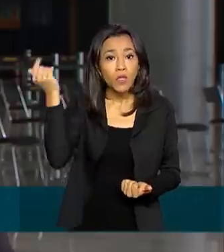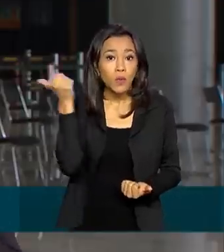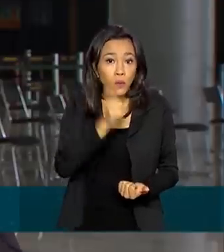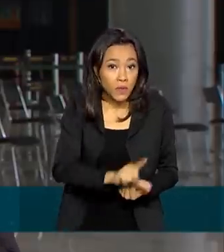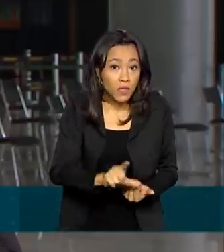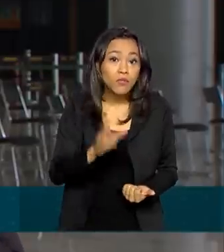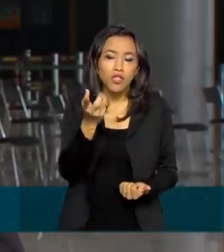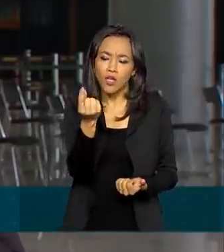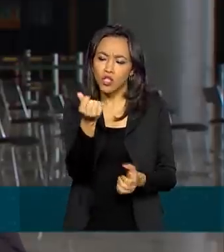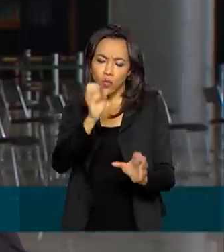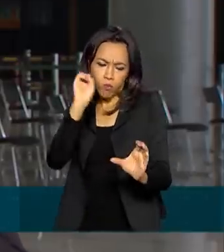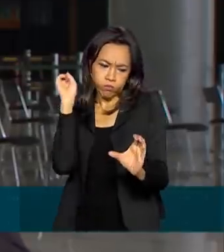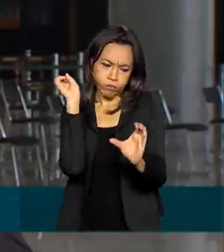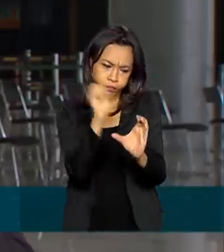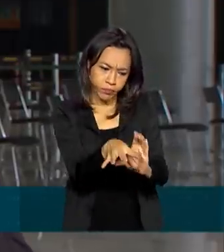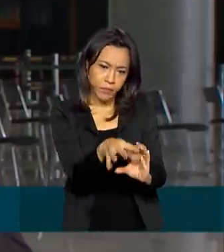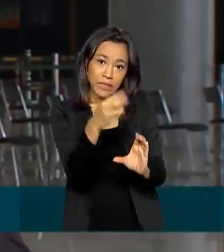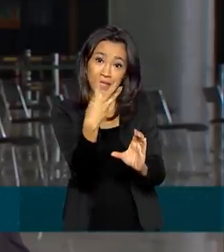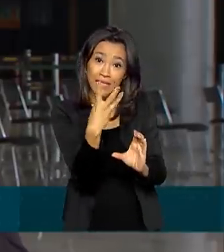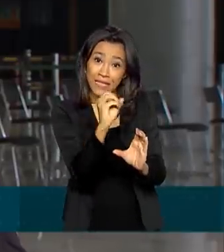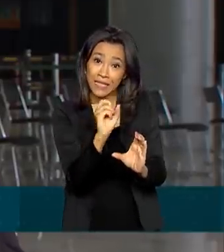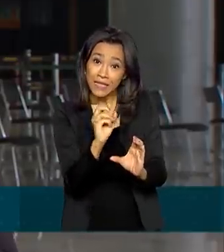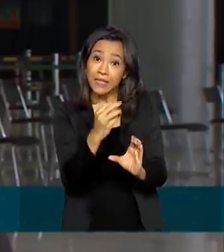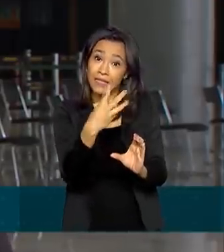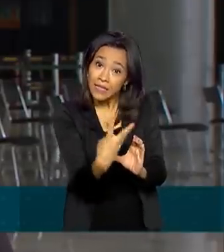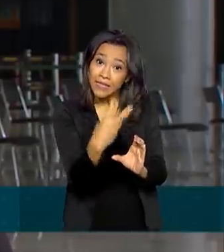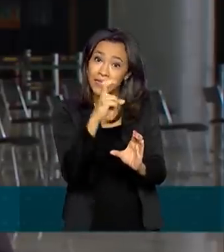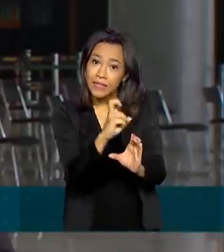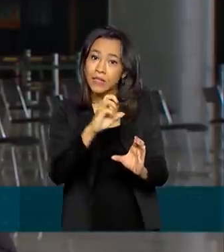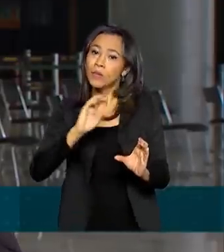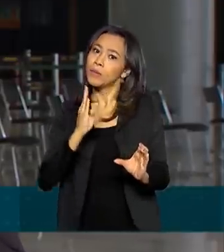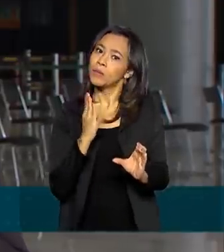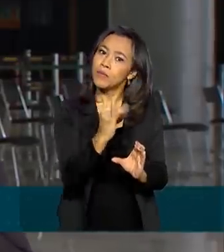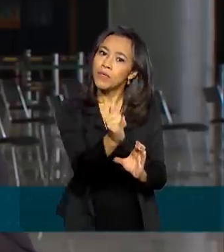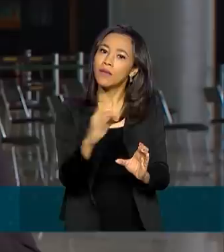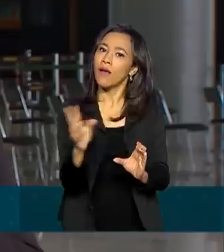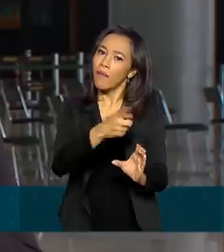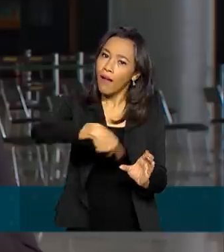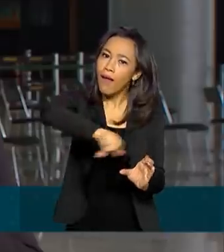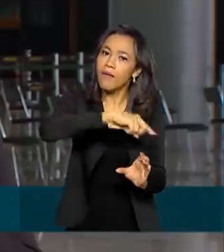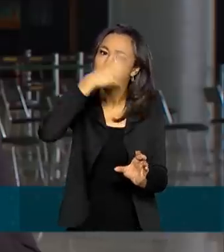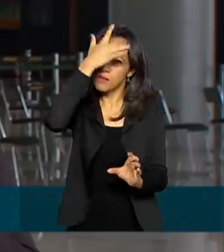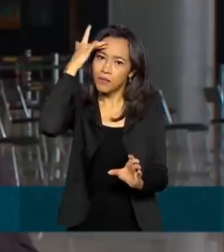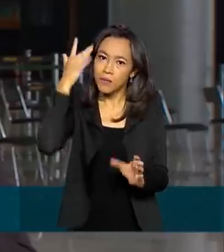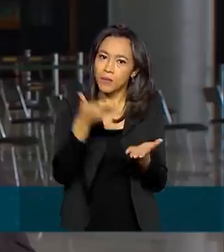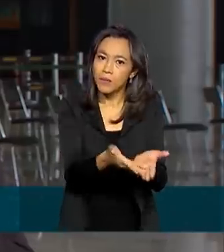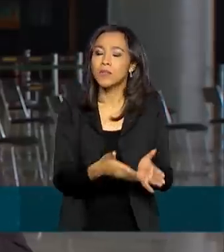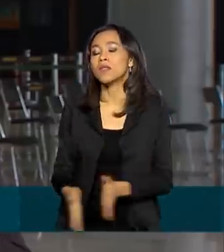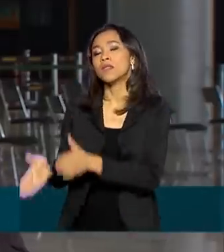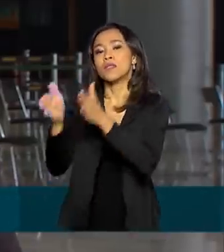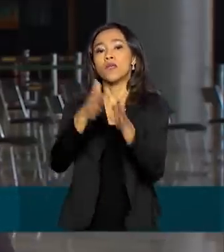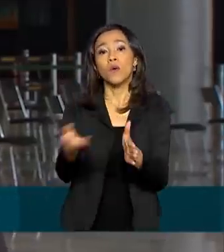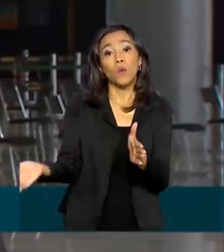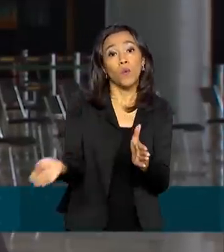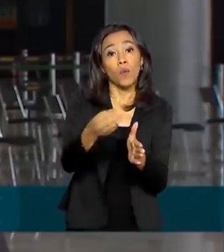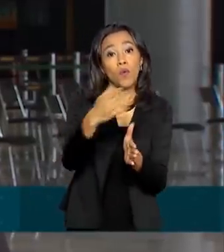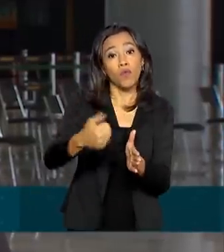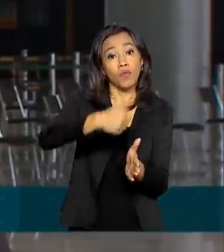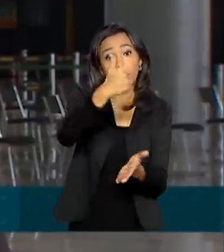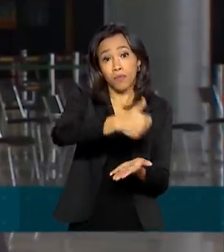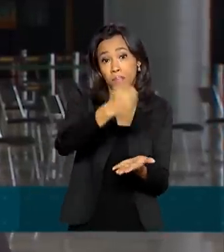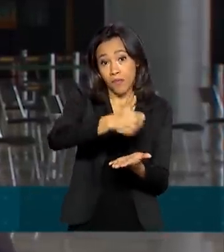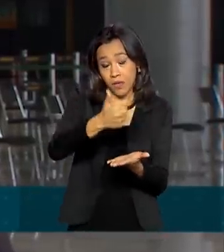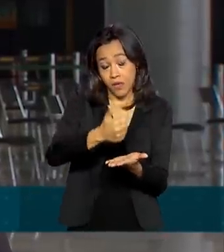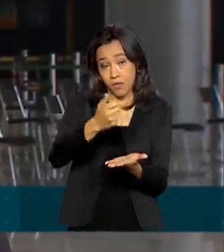creditados mais de 35 bilhões de reais para essas pessoas. E olha, um novo lote da primeira parcela do